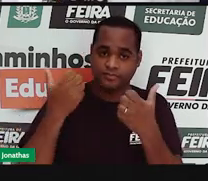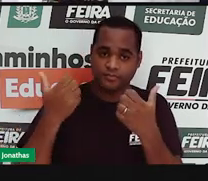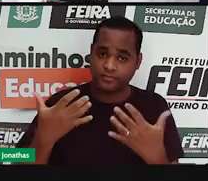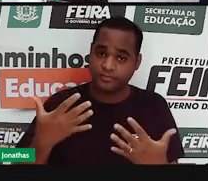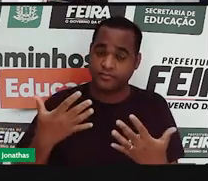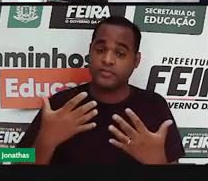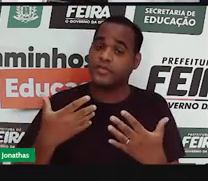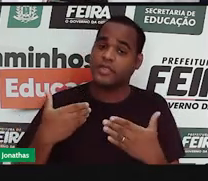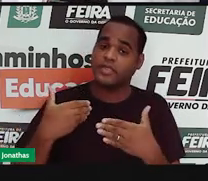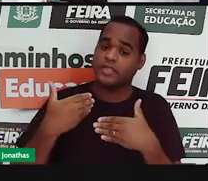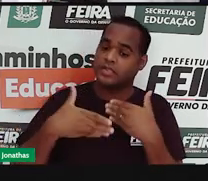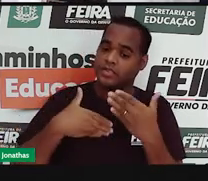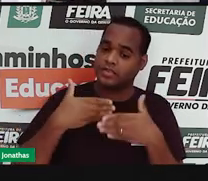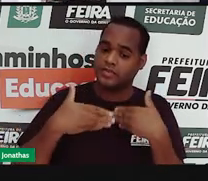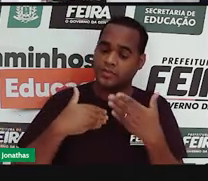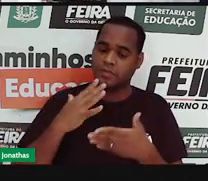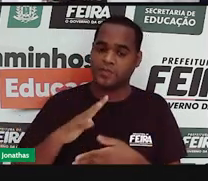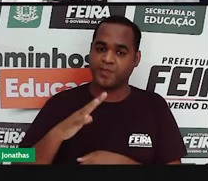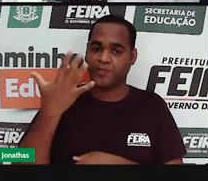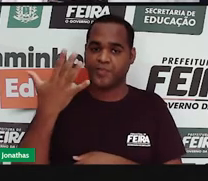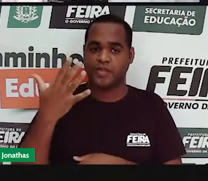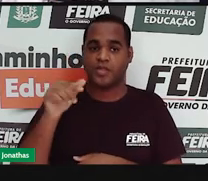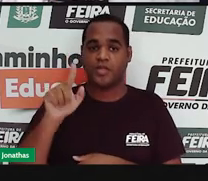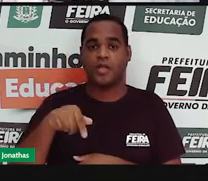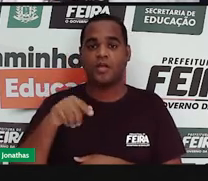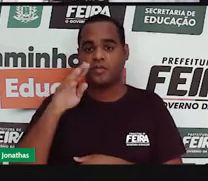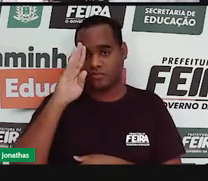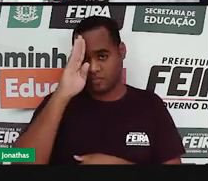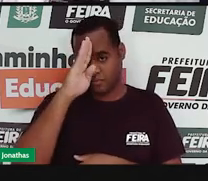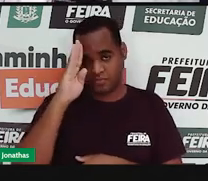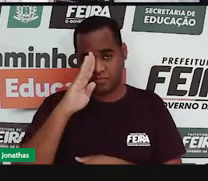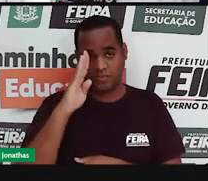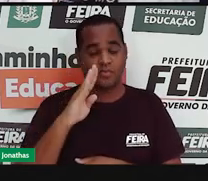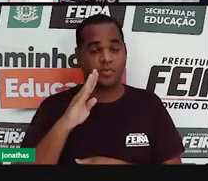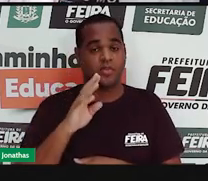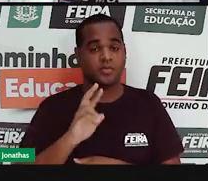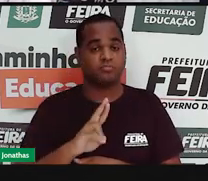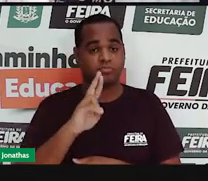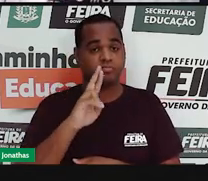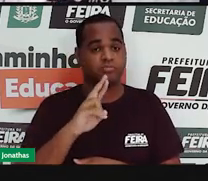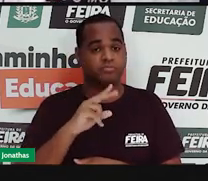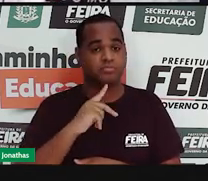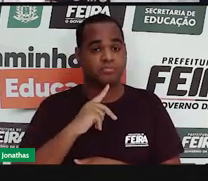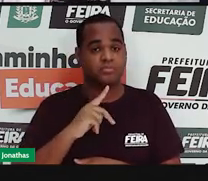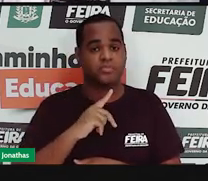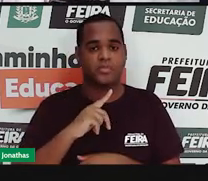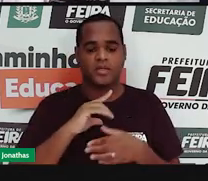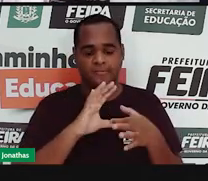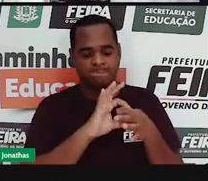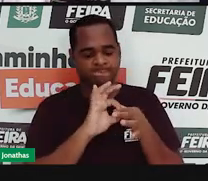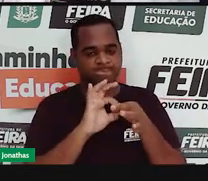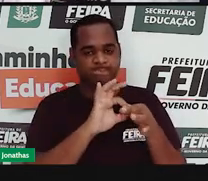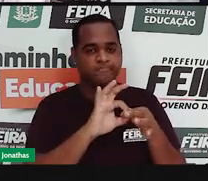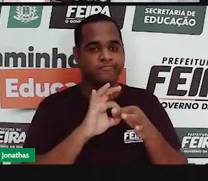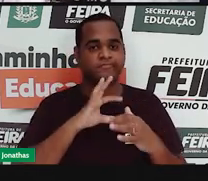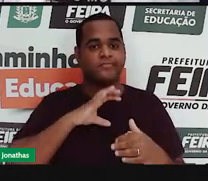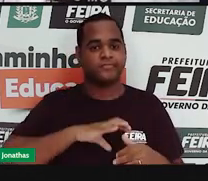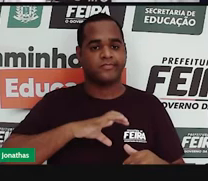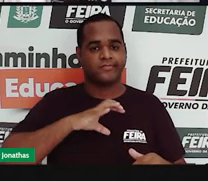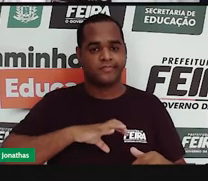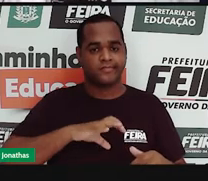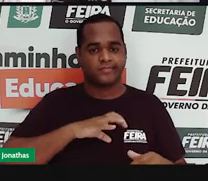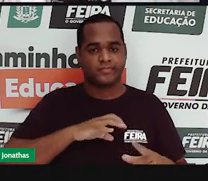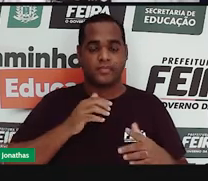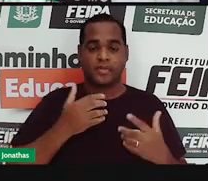E aí o Brasil deixa de ser uma colônia portuguesa e ele passa a ser um rei unido com Portugal. Ele muda de